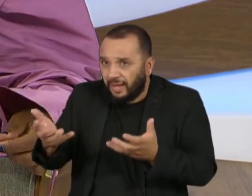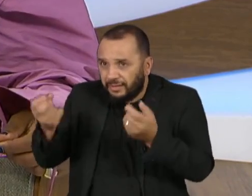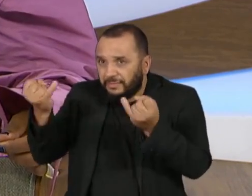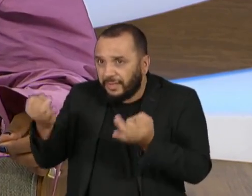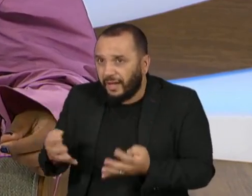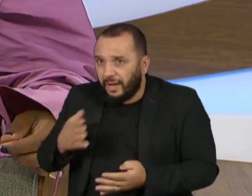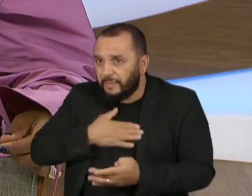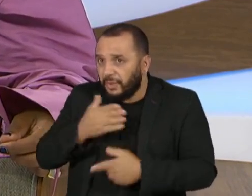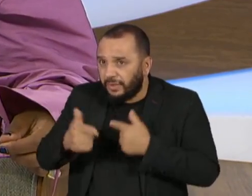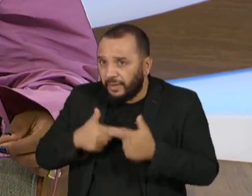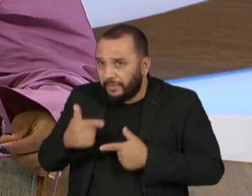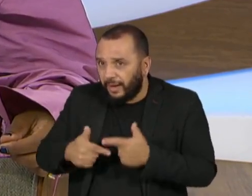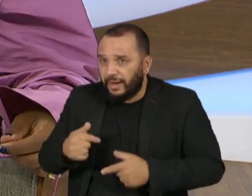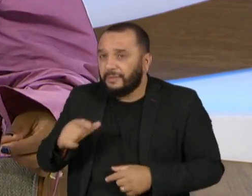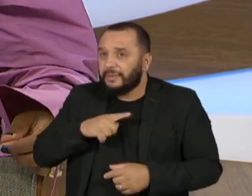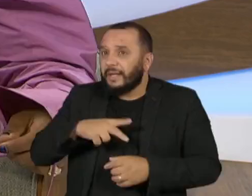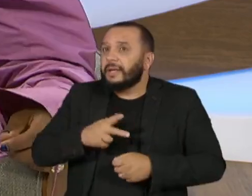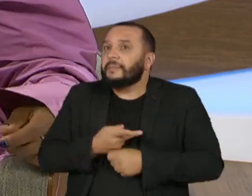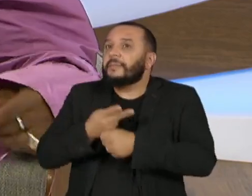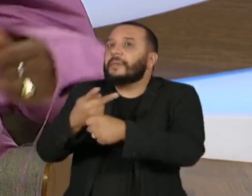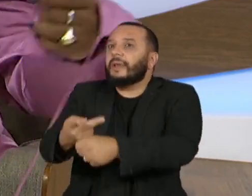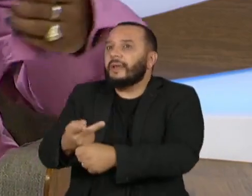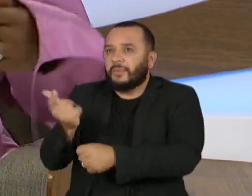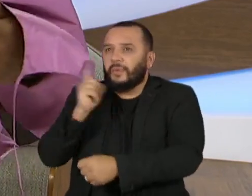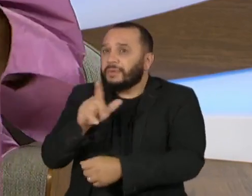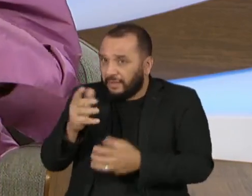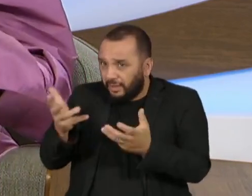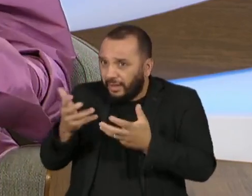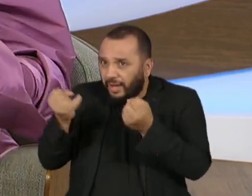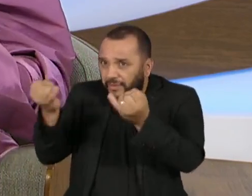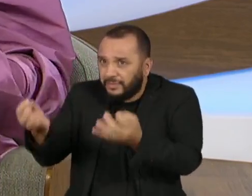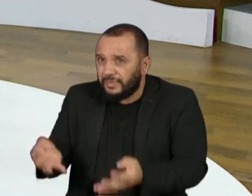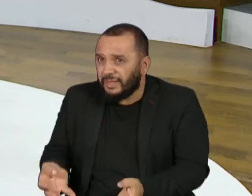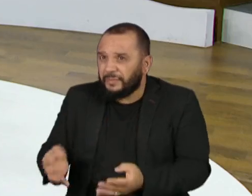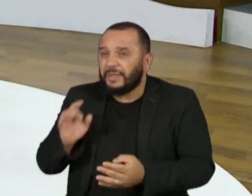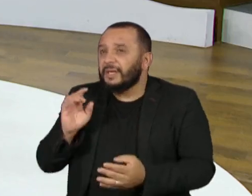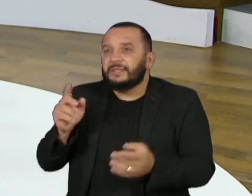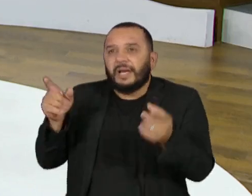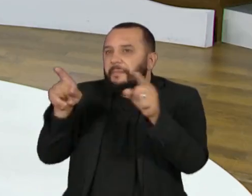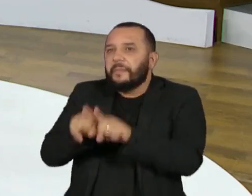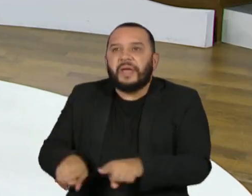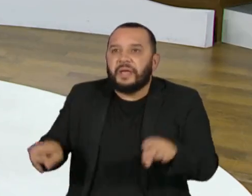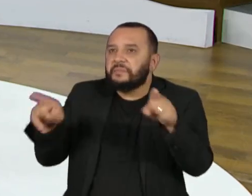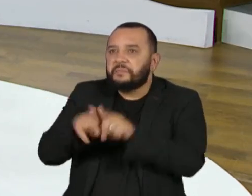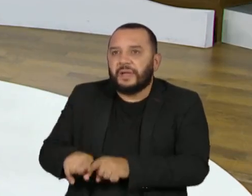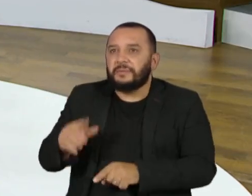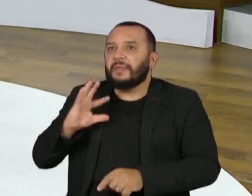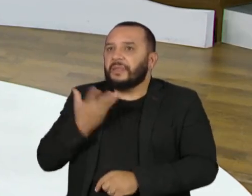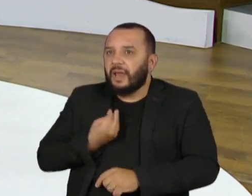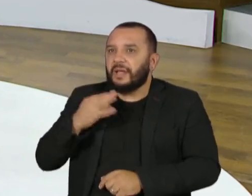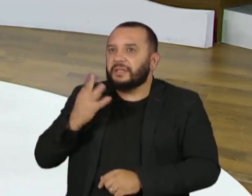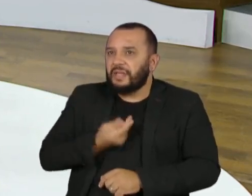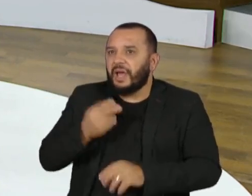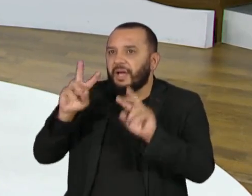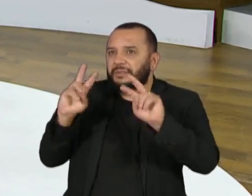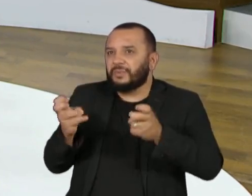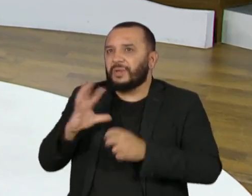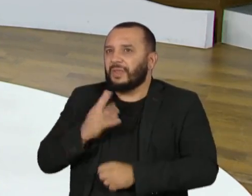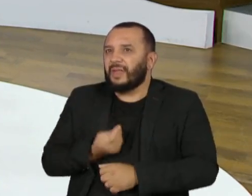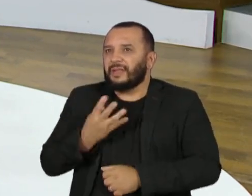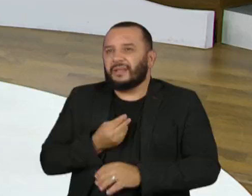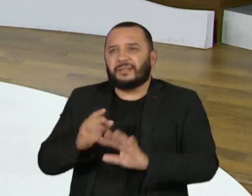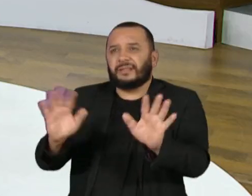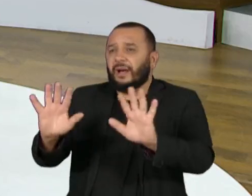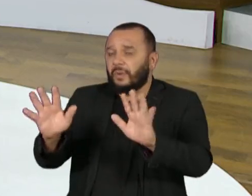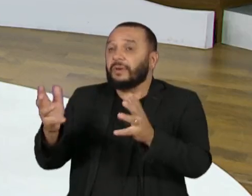Agora que eu ganhei um Grammy, vocês vão falar do meu trabalho? Agora vocês vão chamar outras pessoas para virem aqui? Vocês vão dar notoriedade para outros trabalhos que estão acontecendo? Para